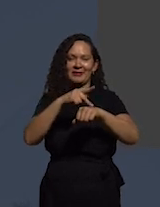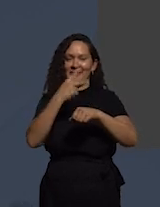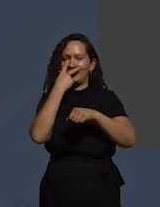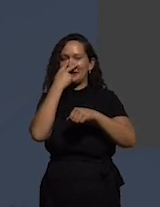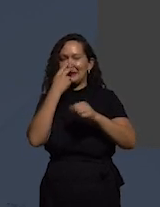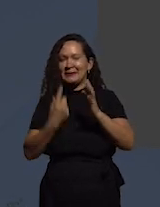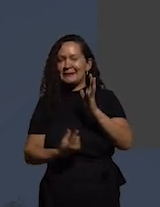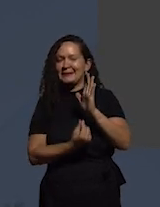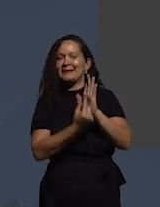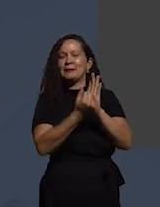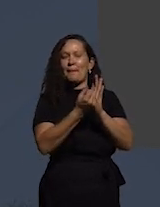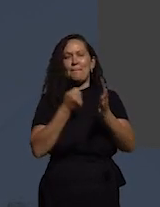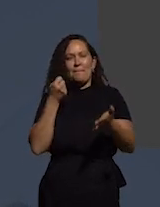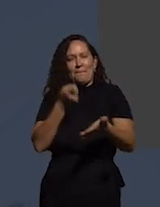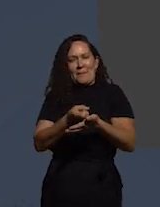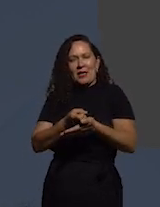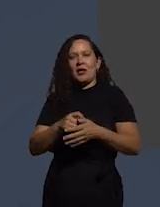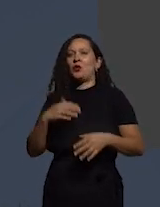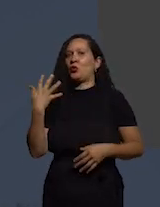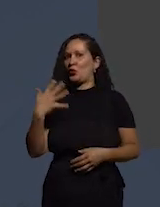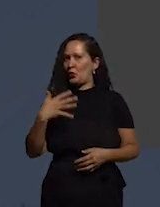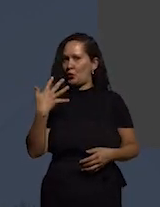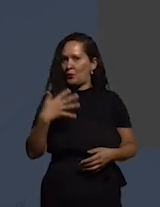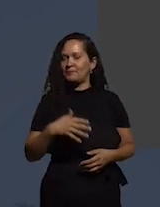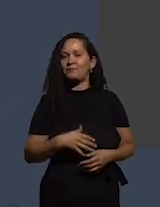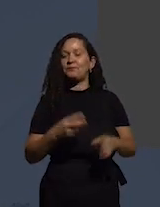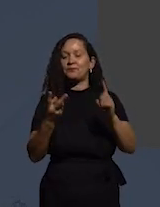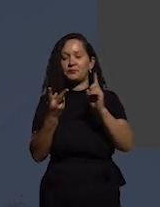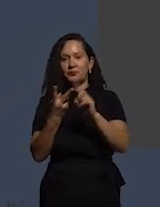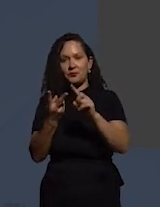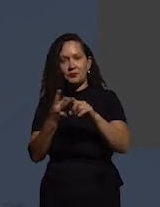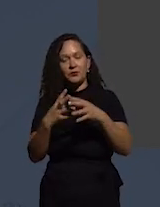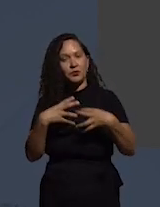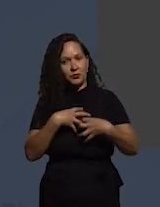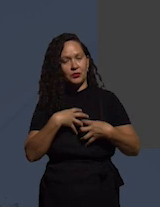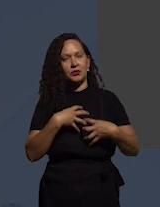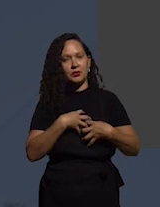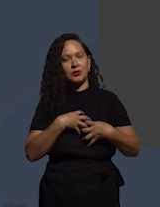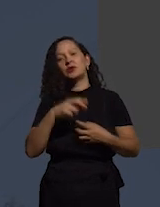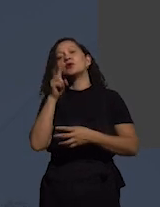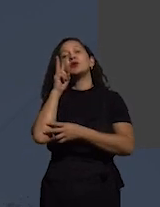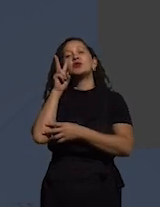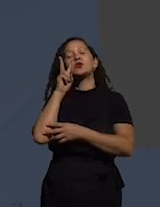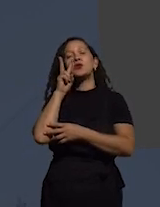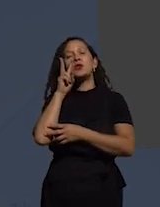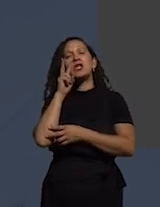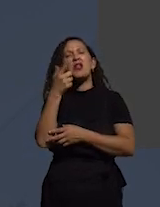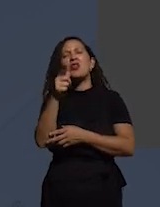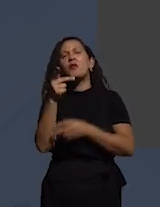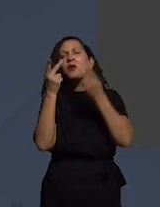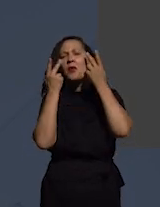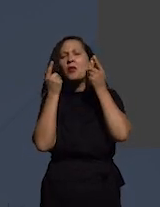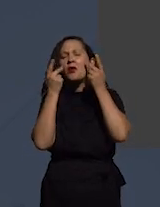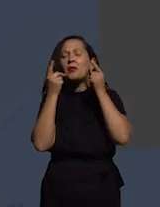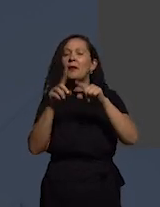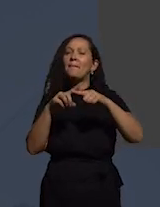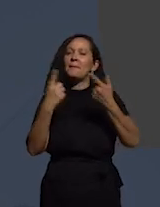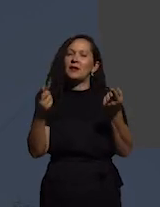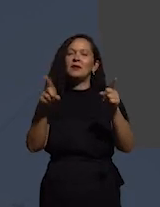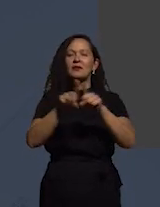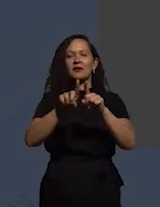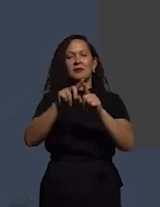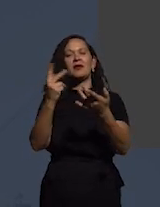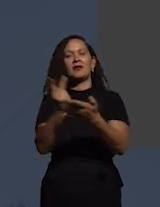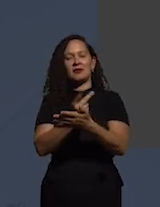como vocês podem imaginar a segunda forma histórica que não é tão frequente mas ao mesmo tempo